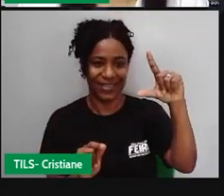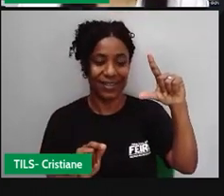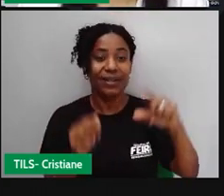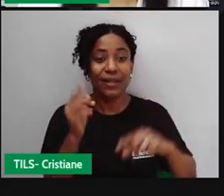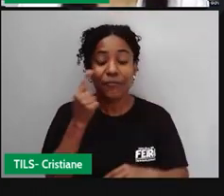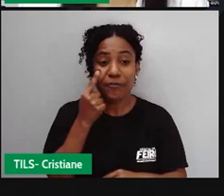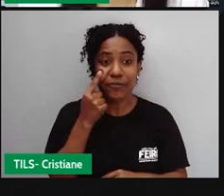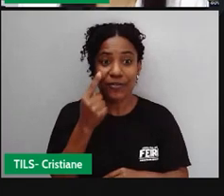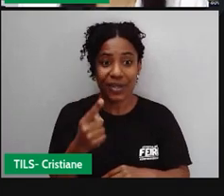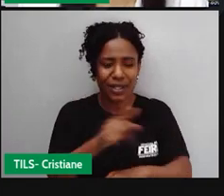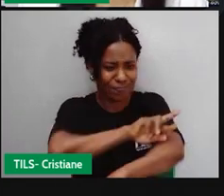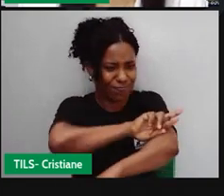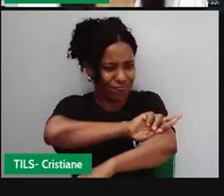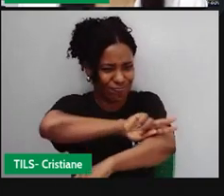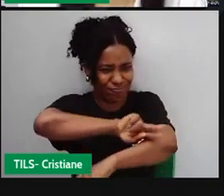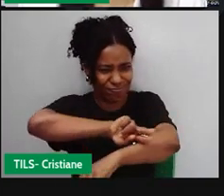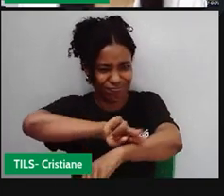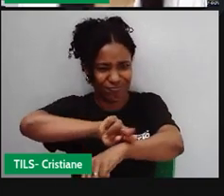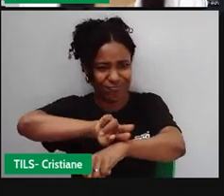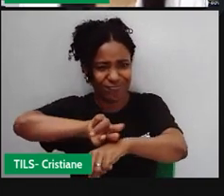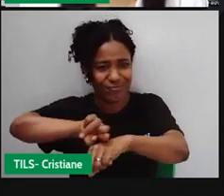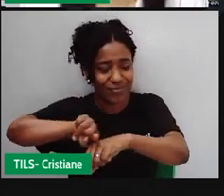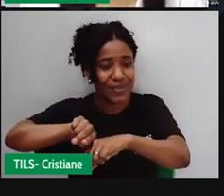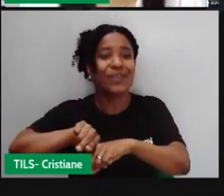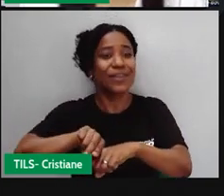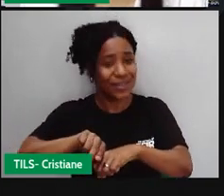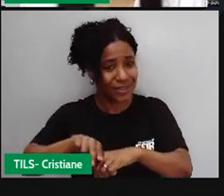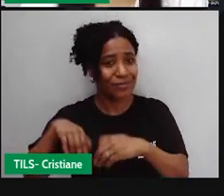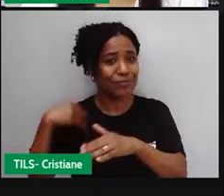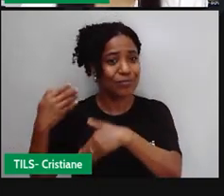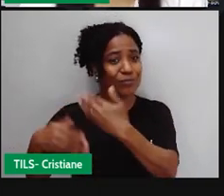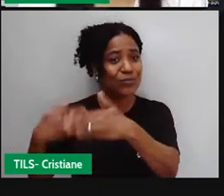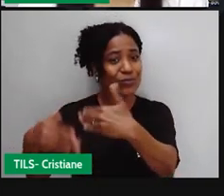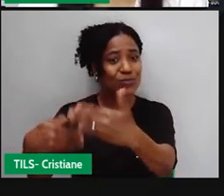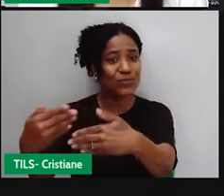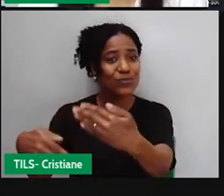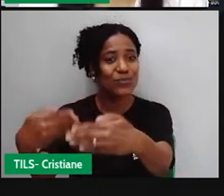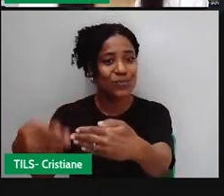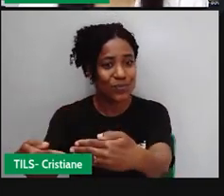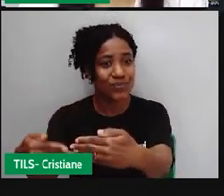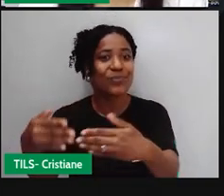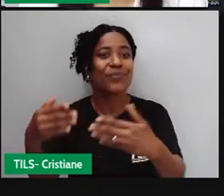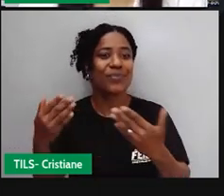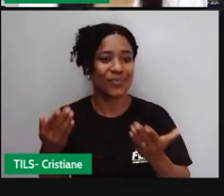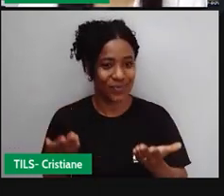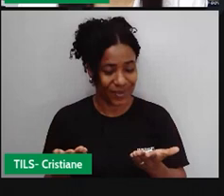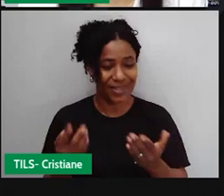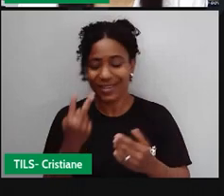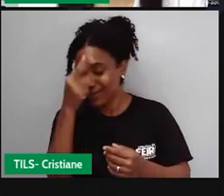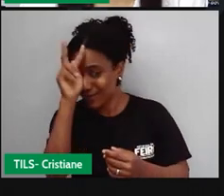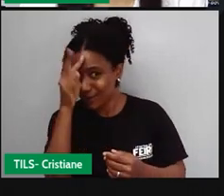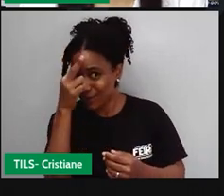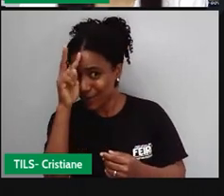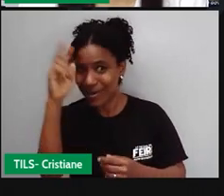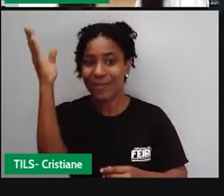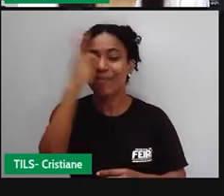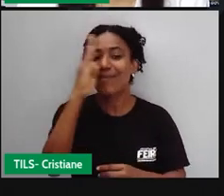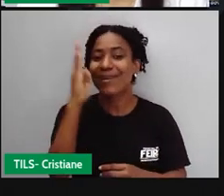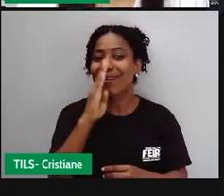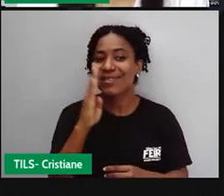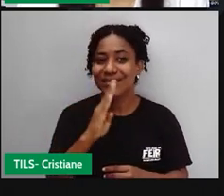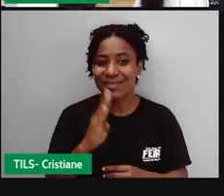etnias se misturaram, né? Aconteceram aí no decorrer do tempo, de acordo com a história do Brasil.